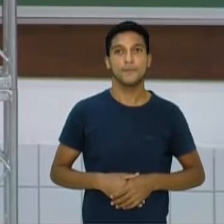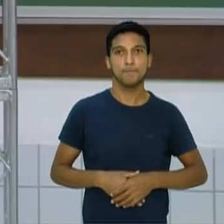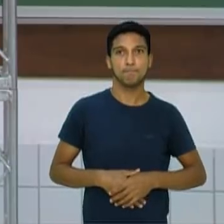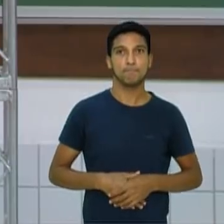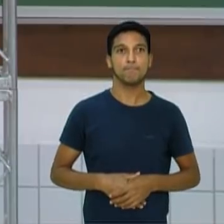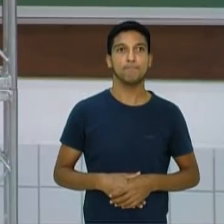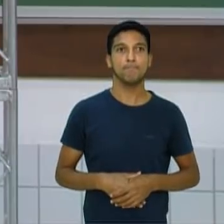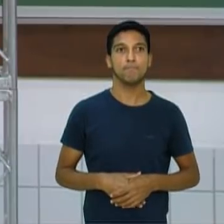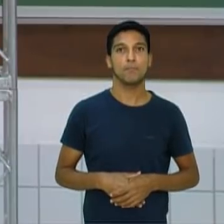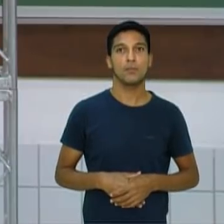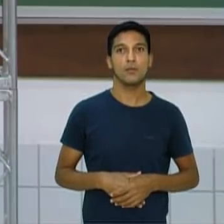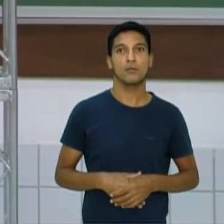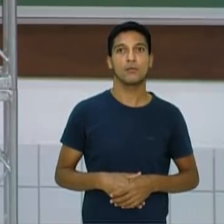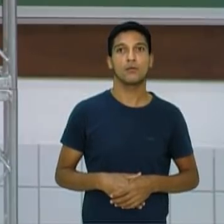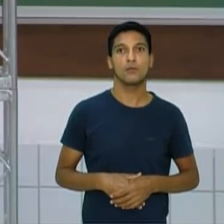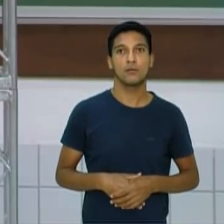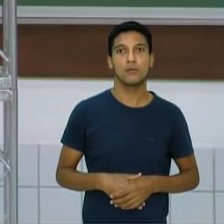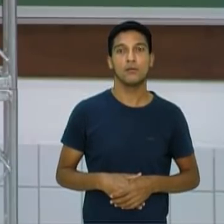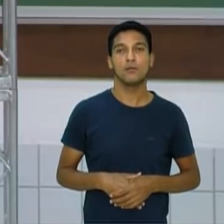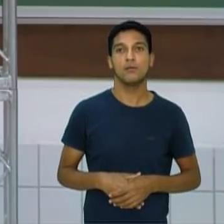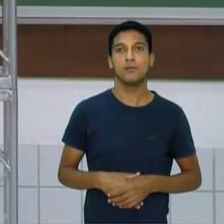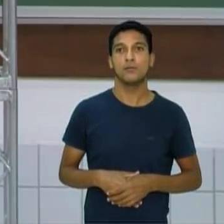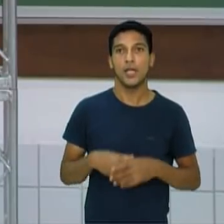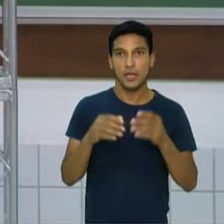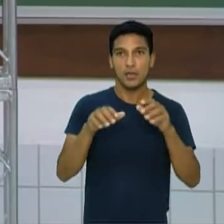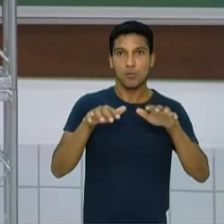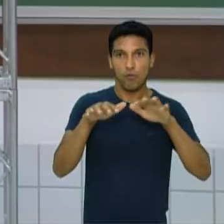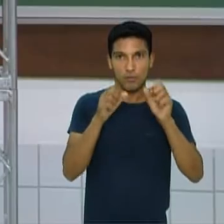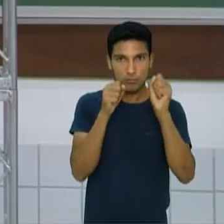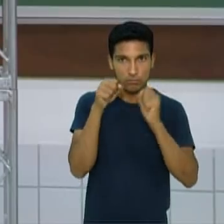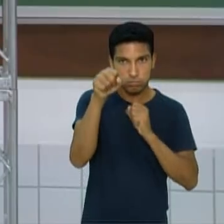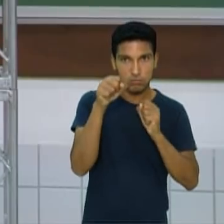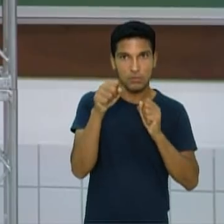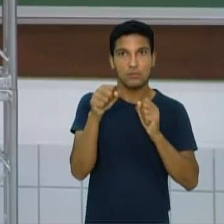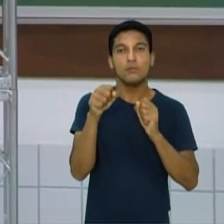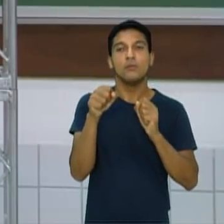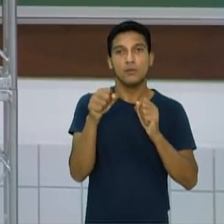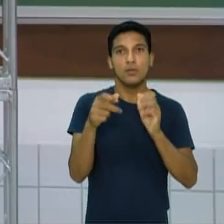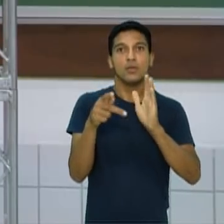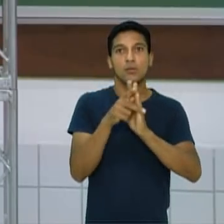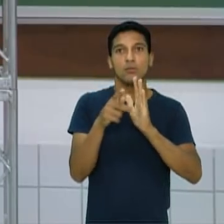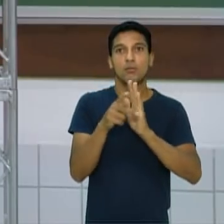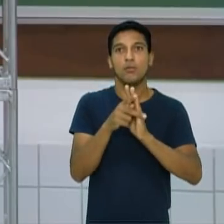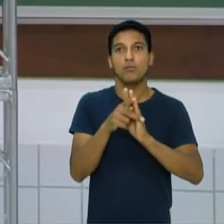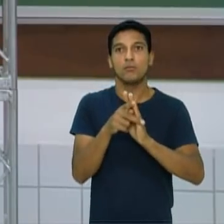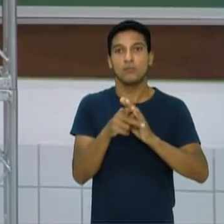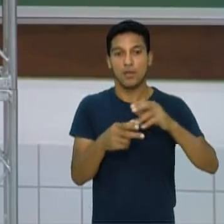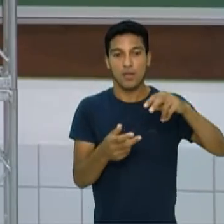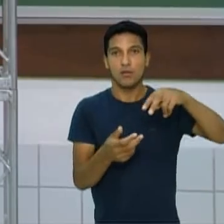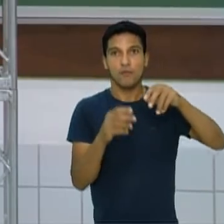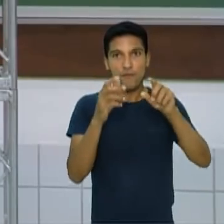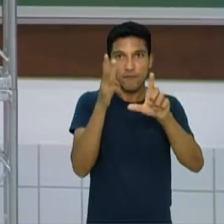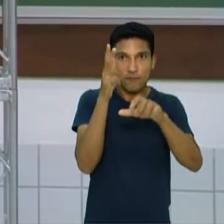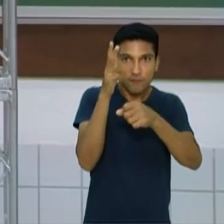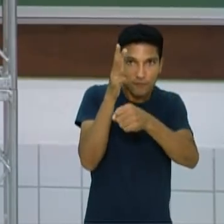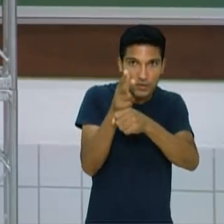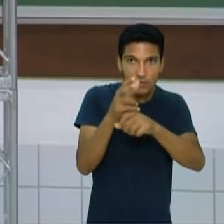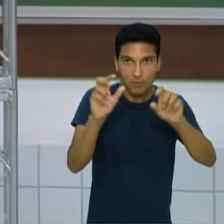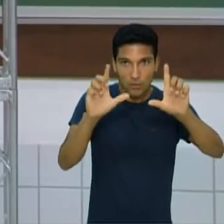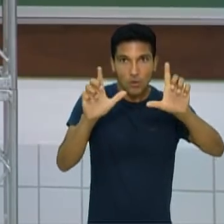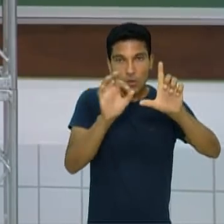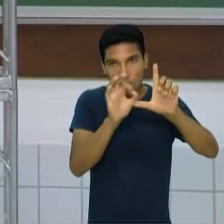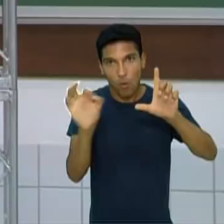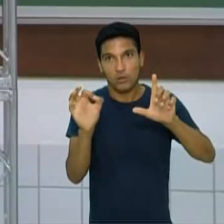com o boxeador ali, os movimentos mais conhecidos, né? Os golpes mais conhecidos do boxe, certo?